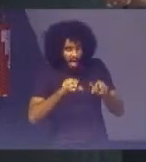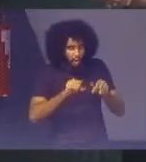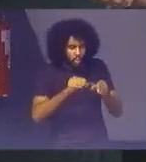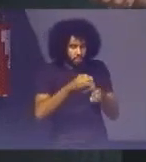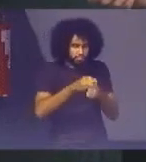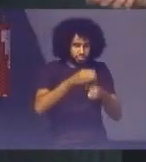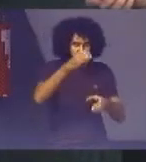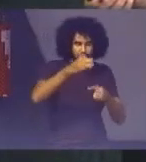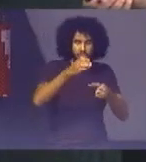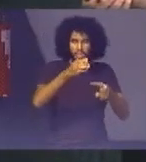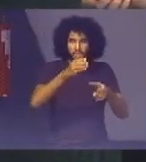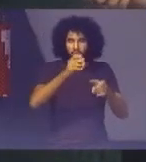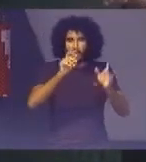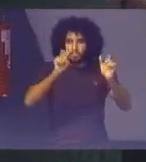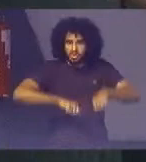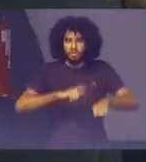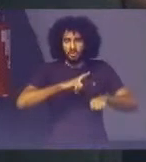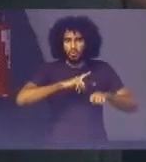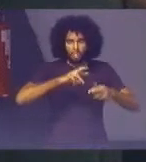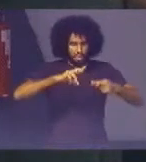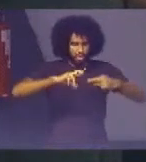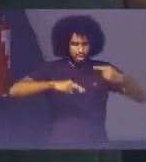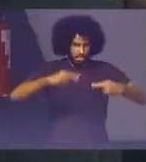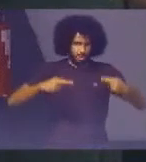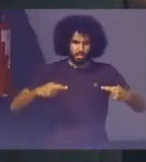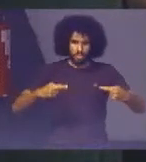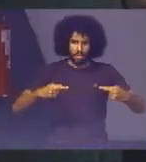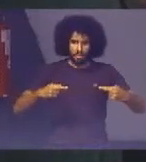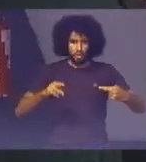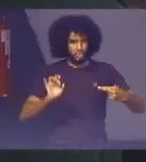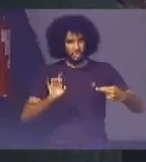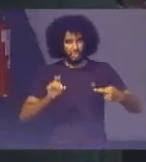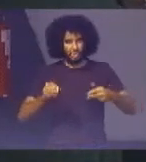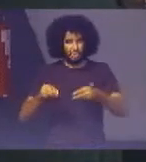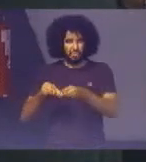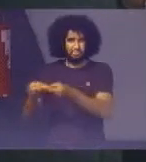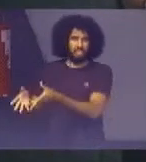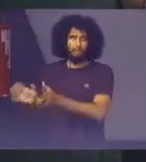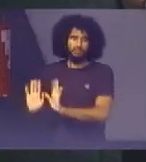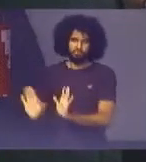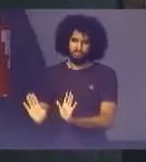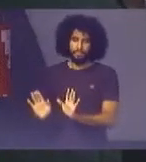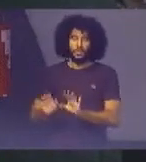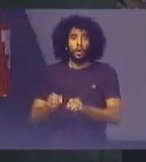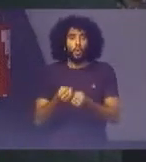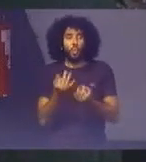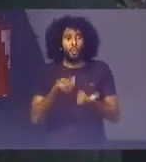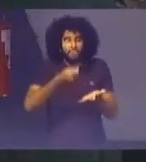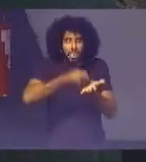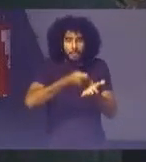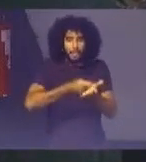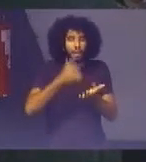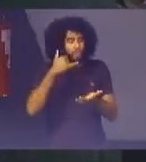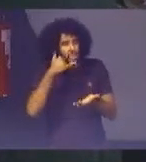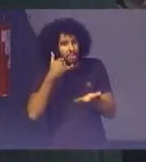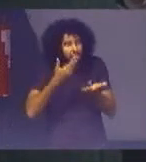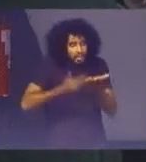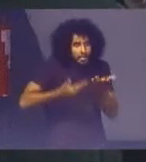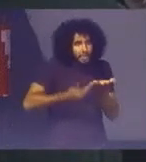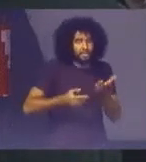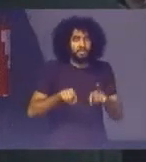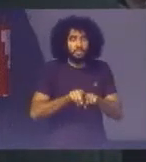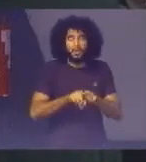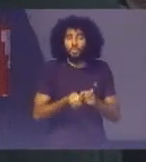embalagens Retornáveis E não descartáveis Quanto se gasta Com telefonia E quanto se gasta Com energia